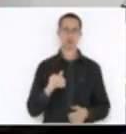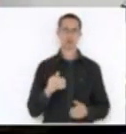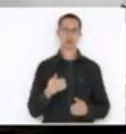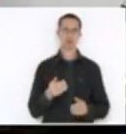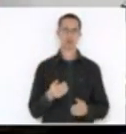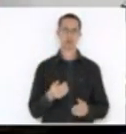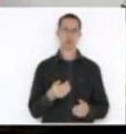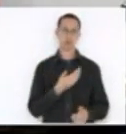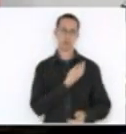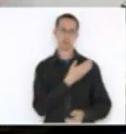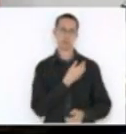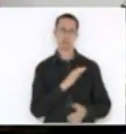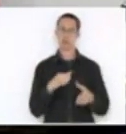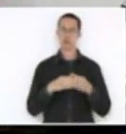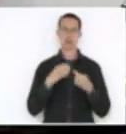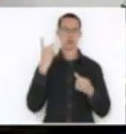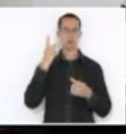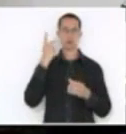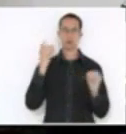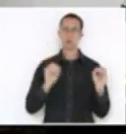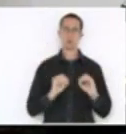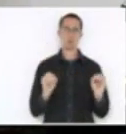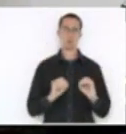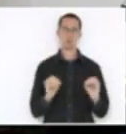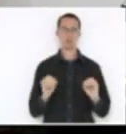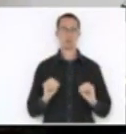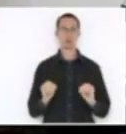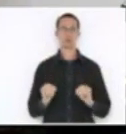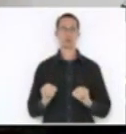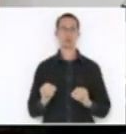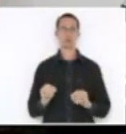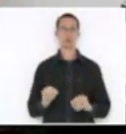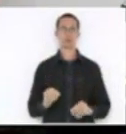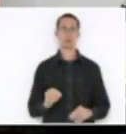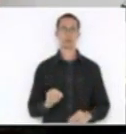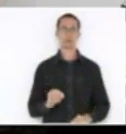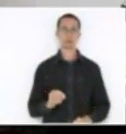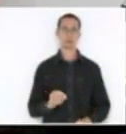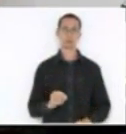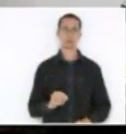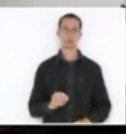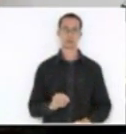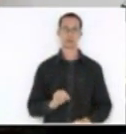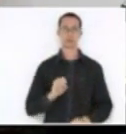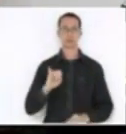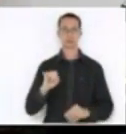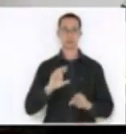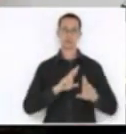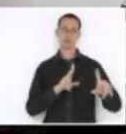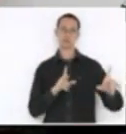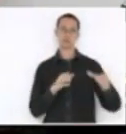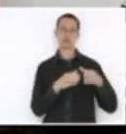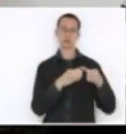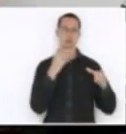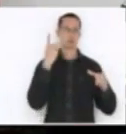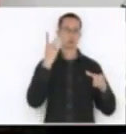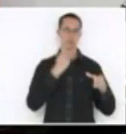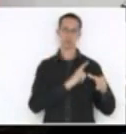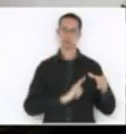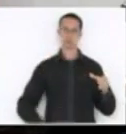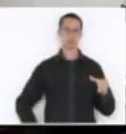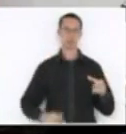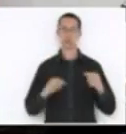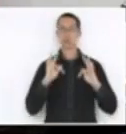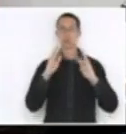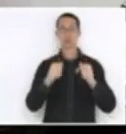político partidária dos municípios, que não são da base do governo, que todos os municípios tenham a sua parte